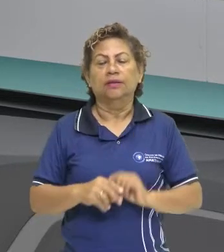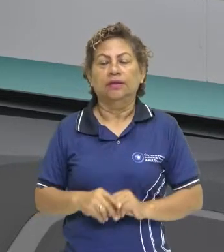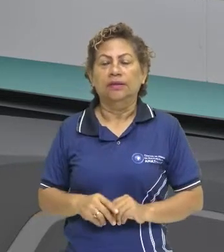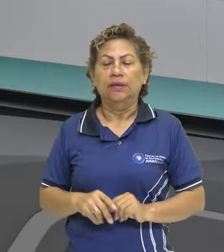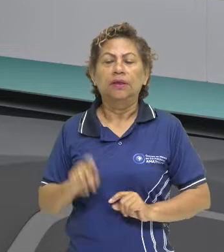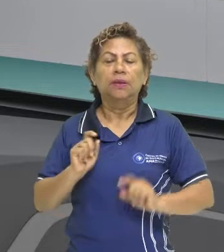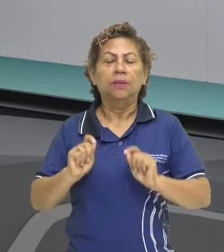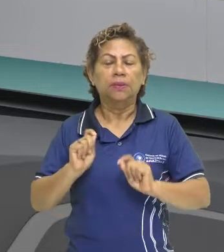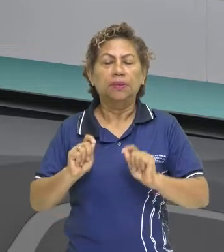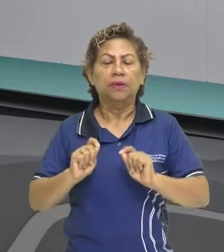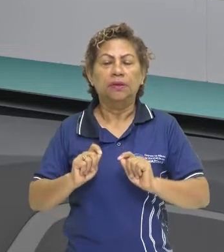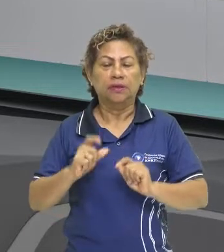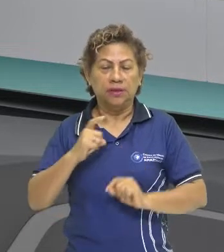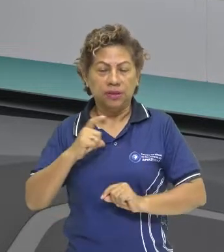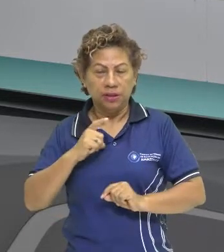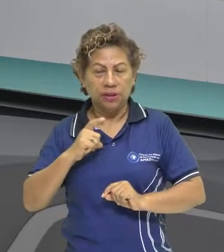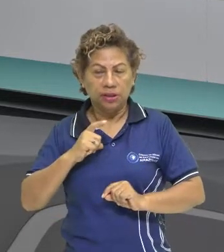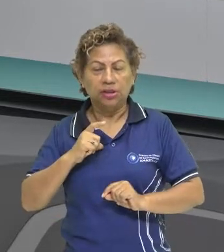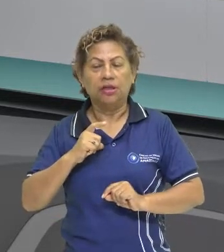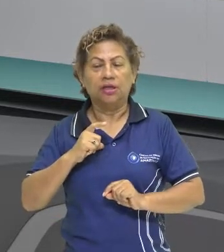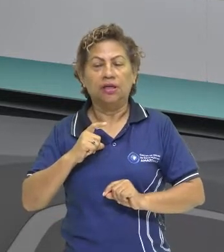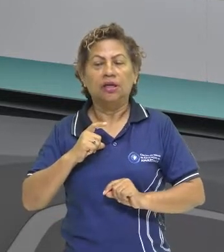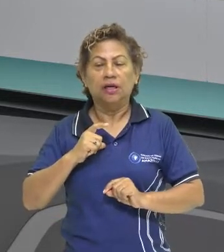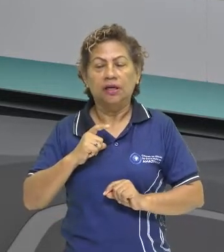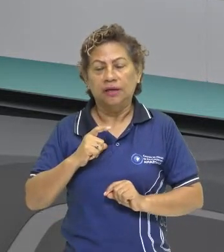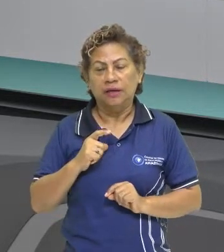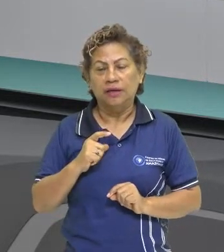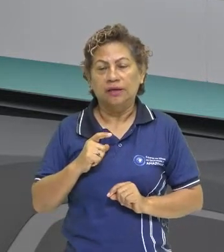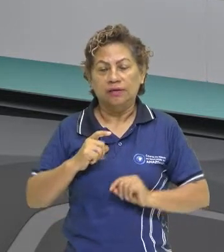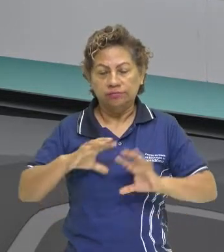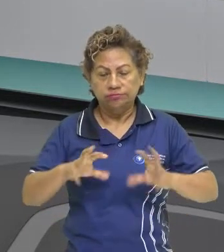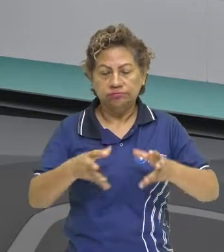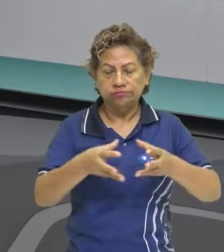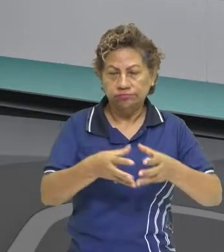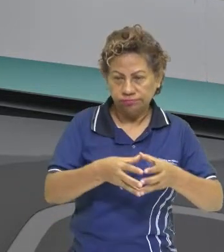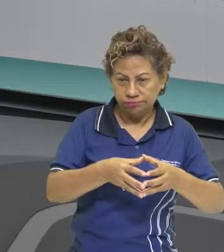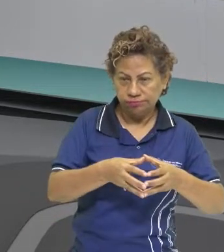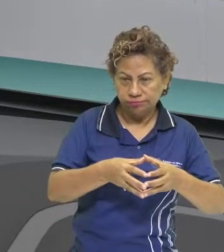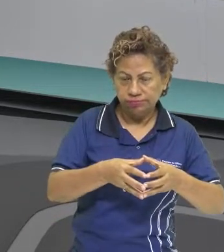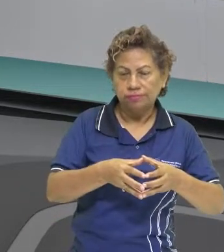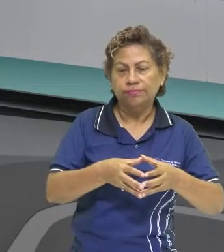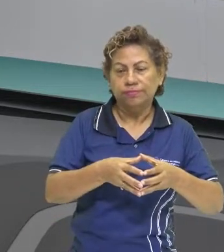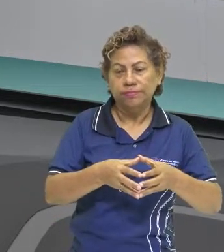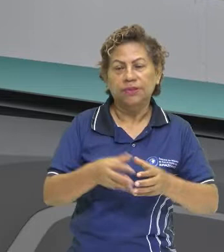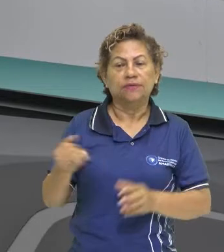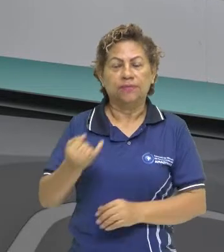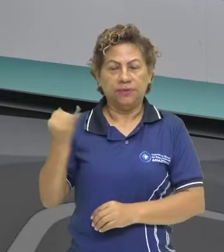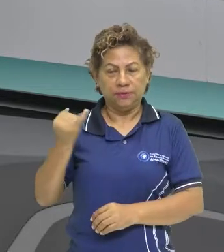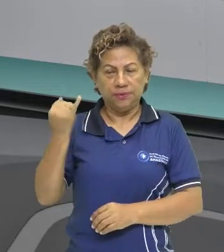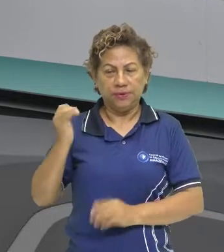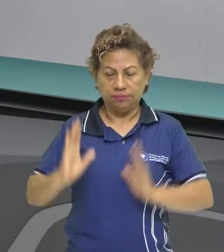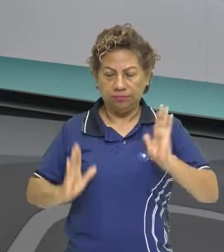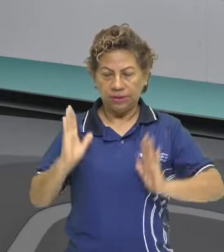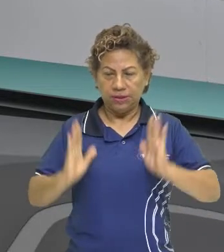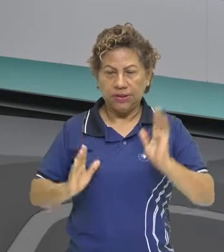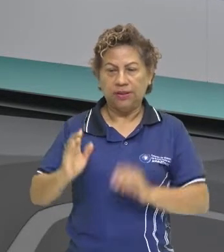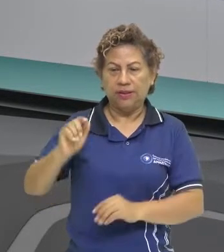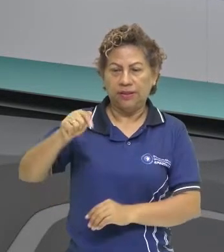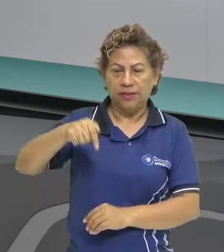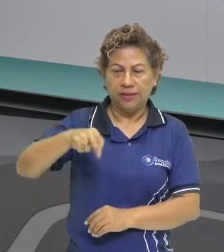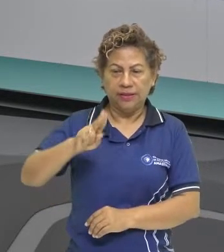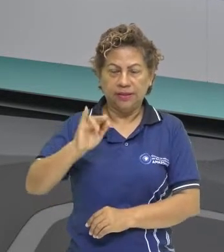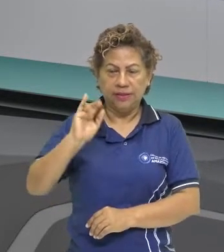constituem um conjunto de obras denominada quinhentismo. Muito bem! Qual foi, então, o contexto